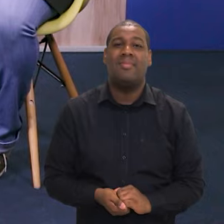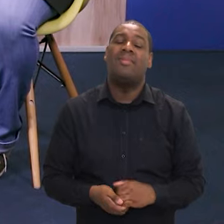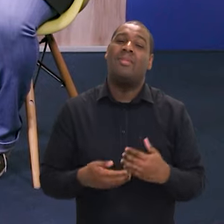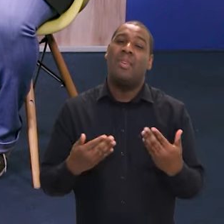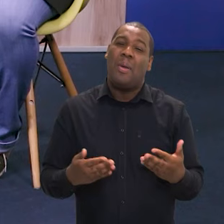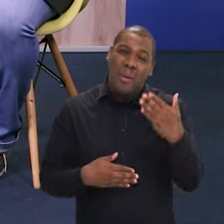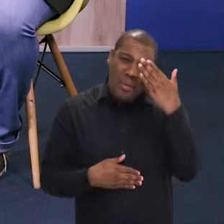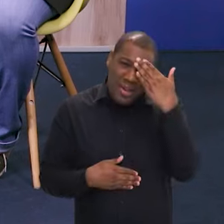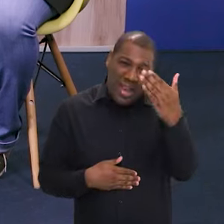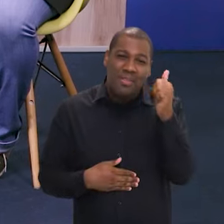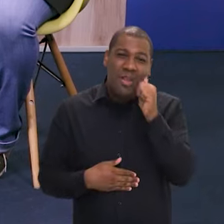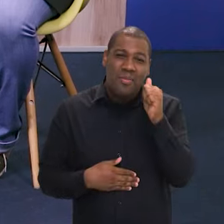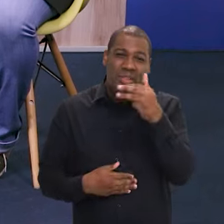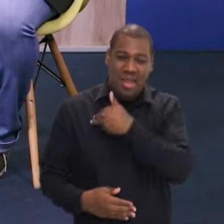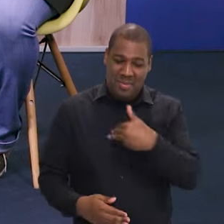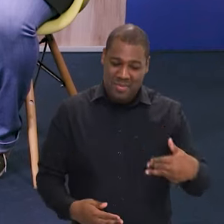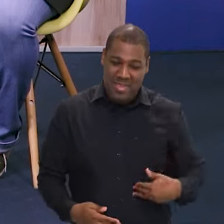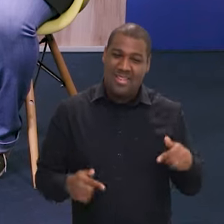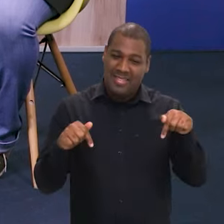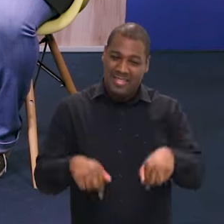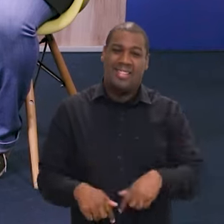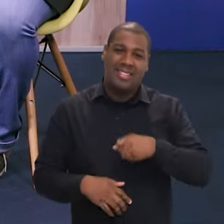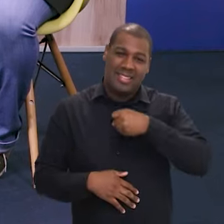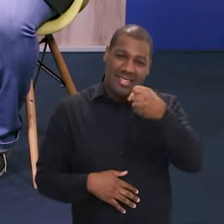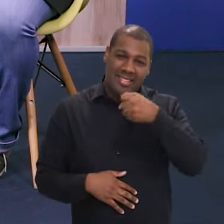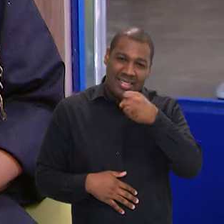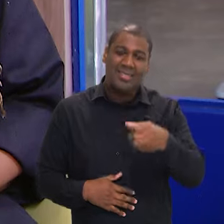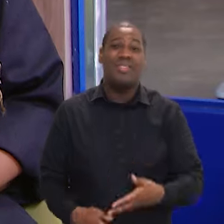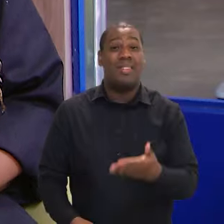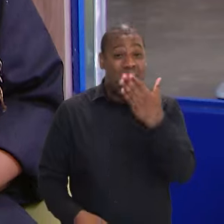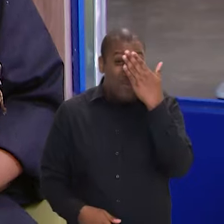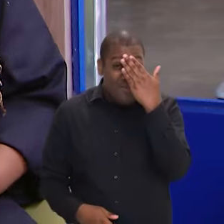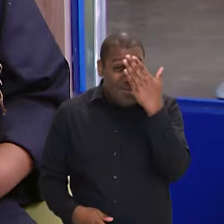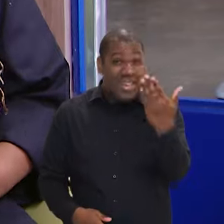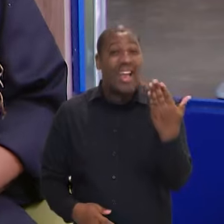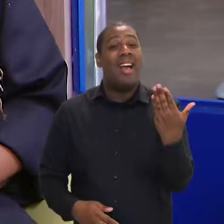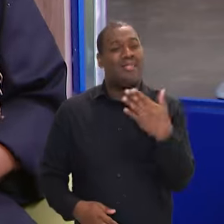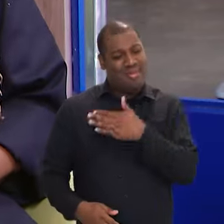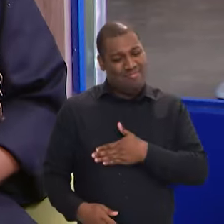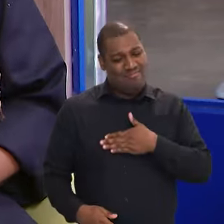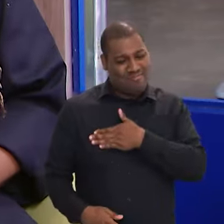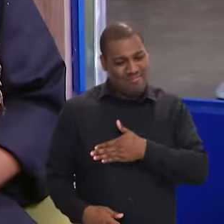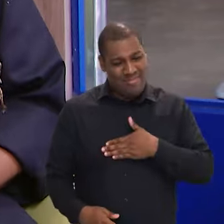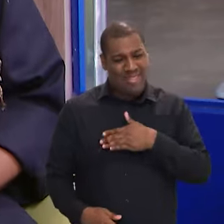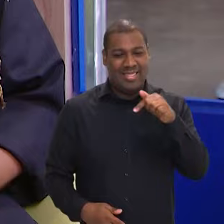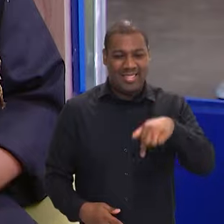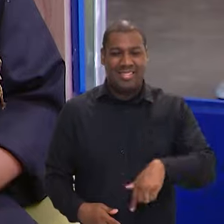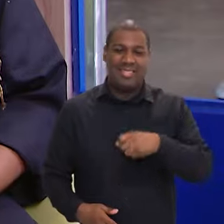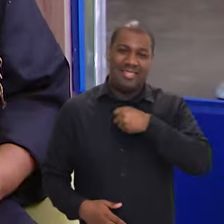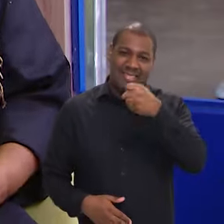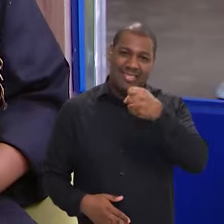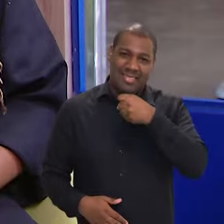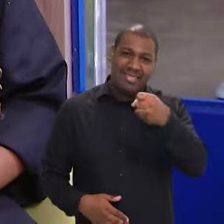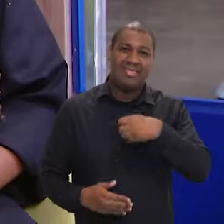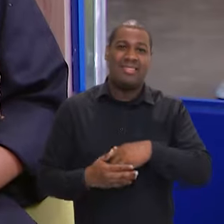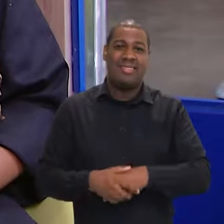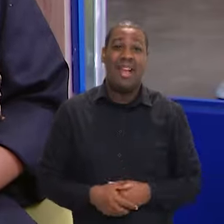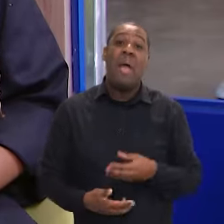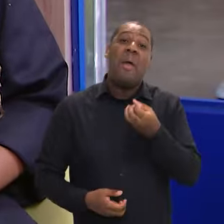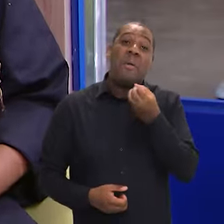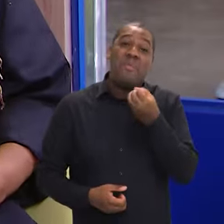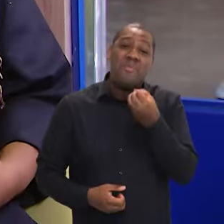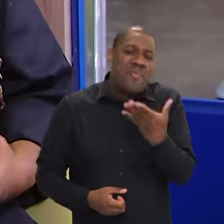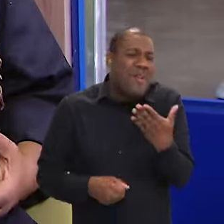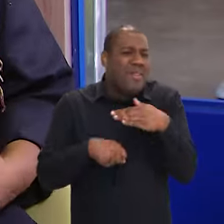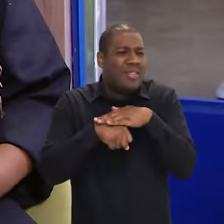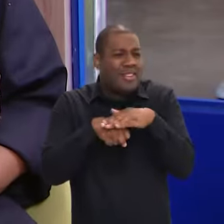Vinícius, obrigada pela presença aqui no Brasil em Pauta. Obrigada, Carol. Para mim é prazer também. E sempre